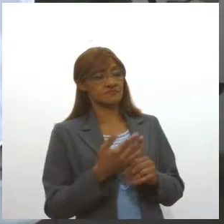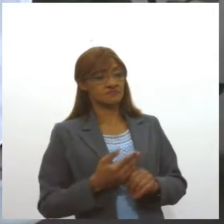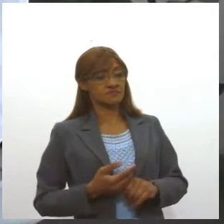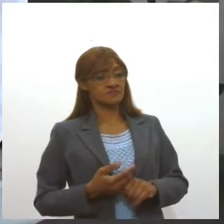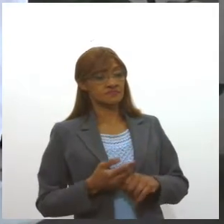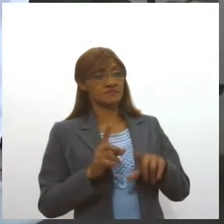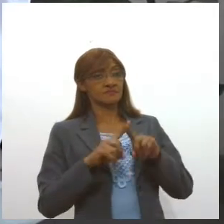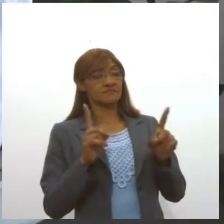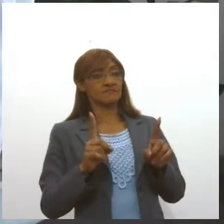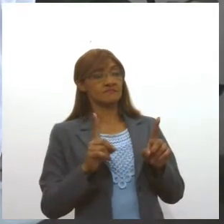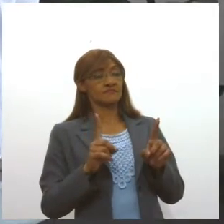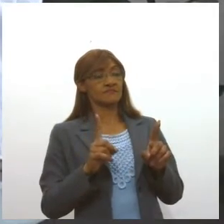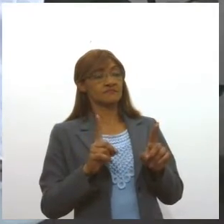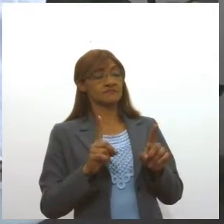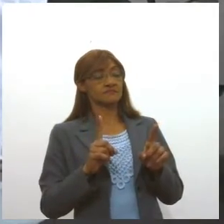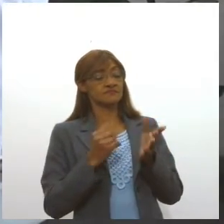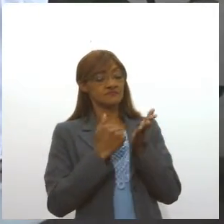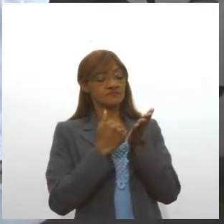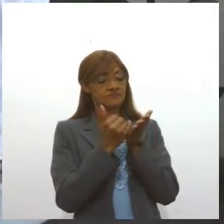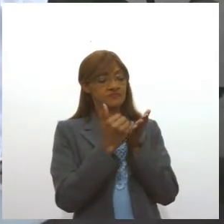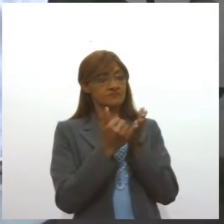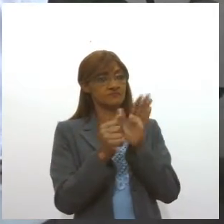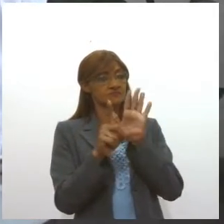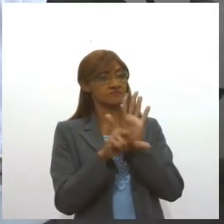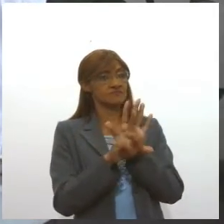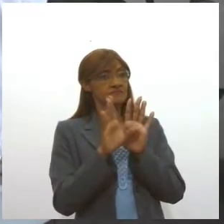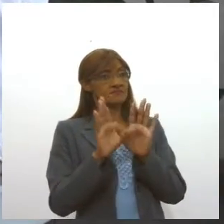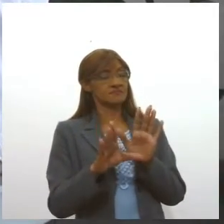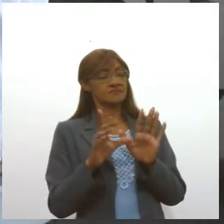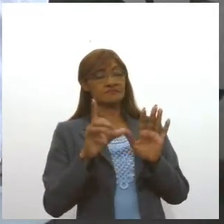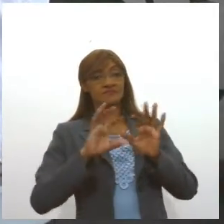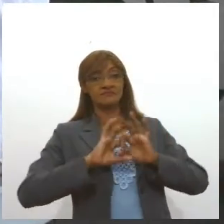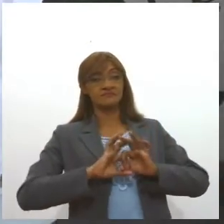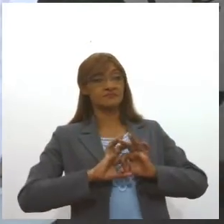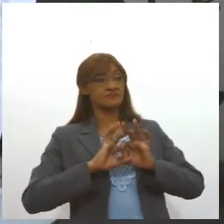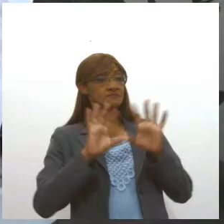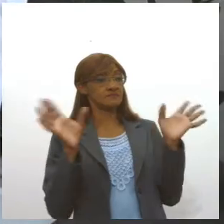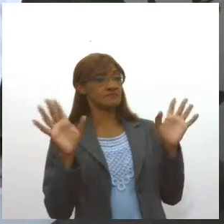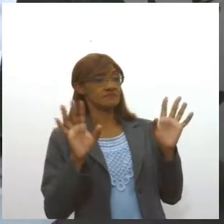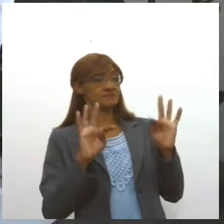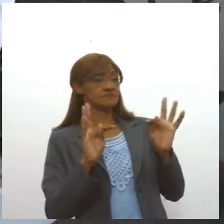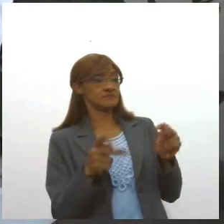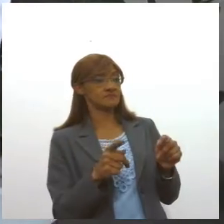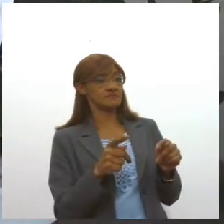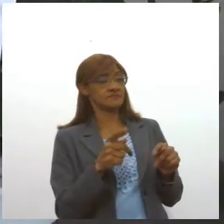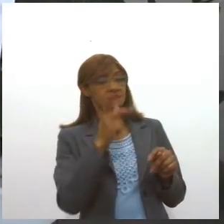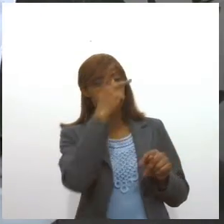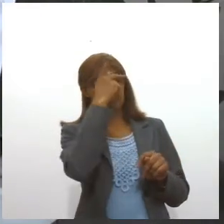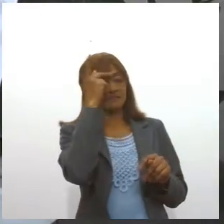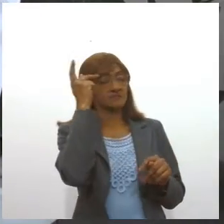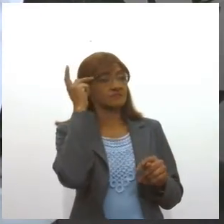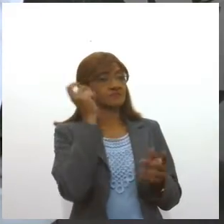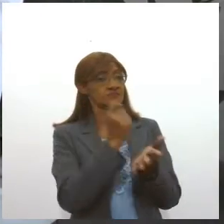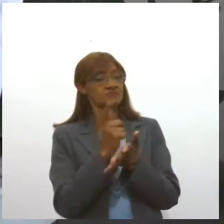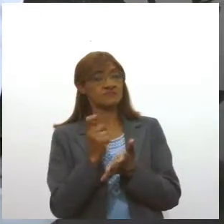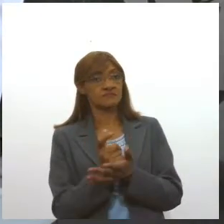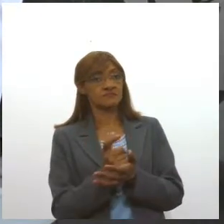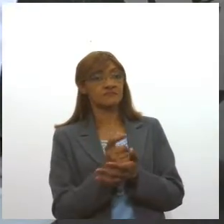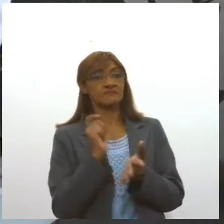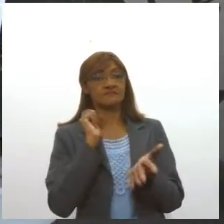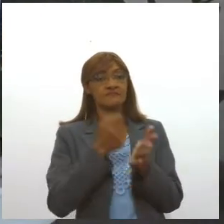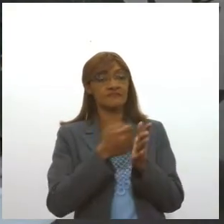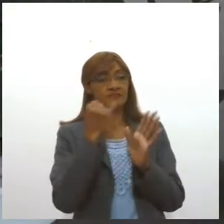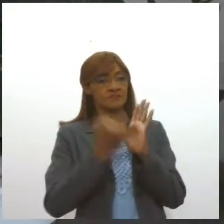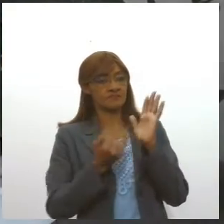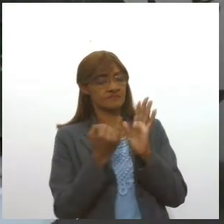mercado abertíssimo, esse mercado vai se abrir para ele. Evidentemente que ele vai pagar imposto, vai, mas em compensação